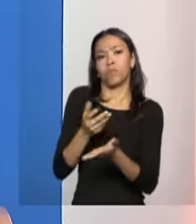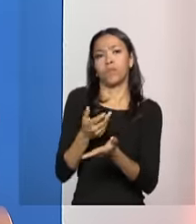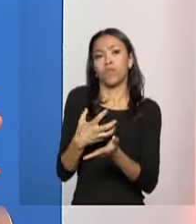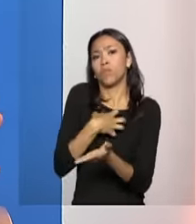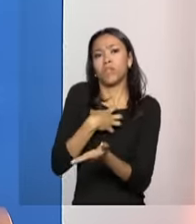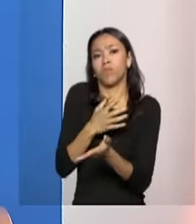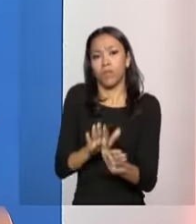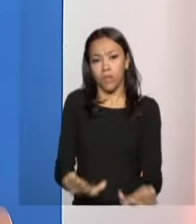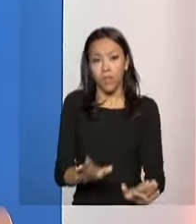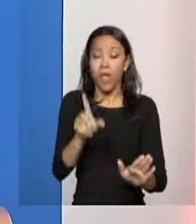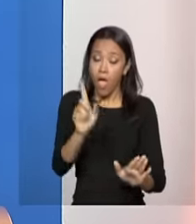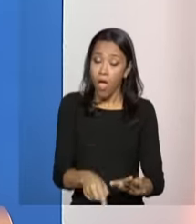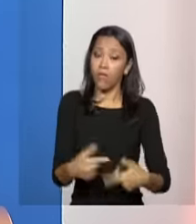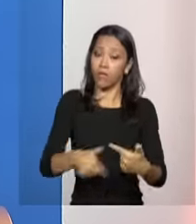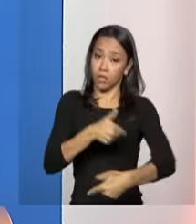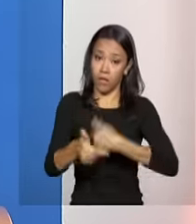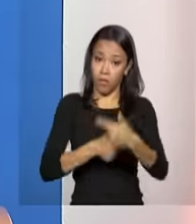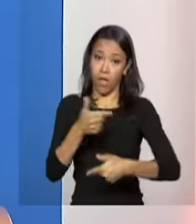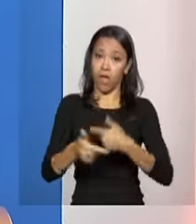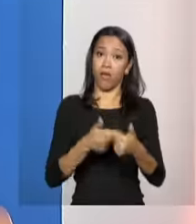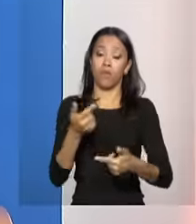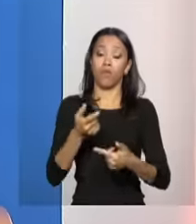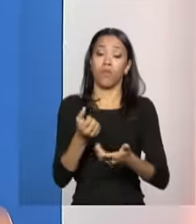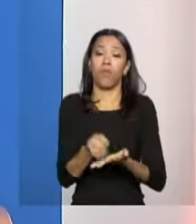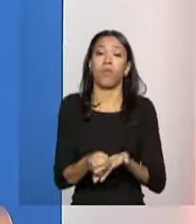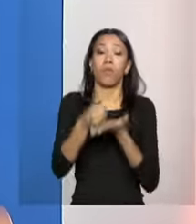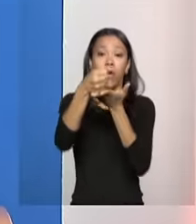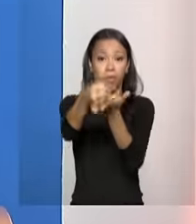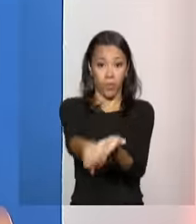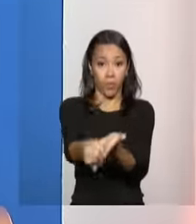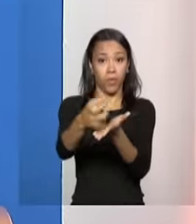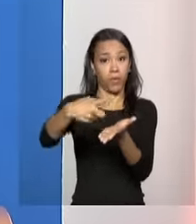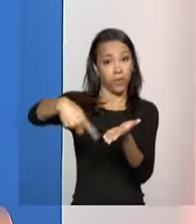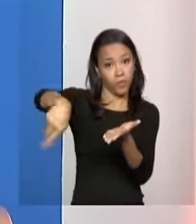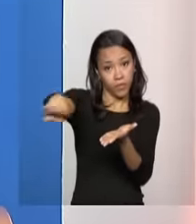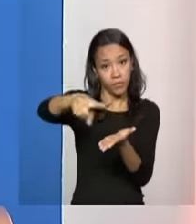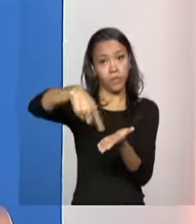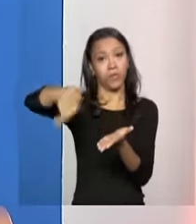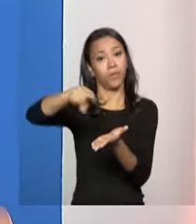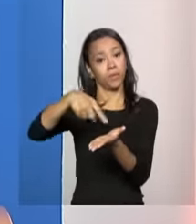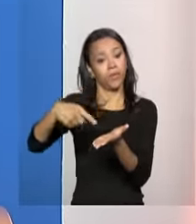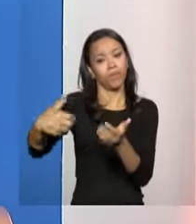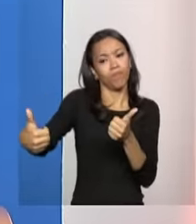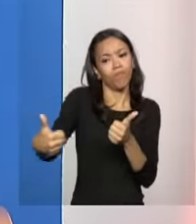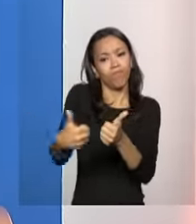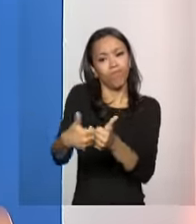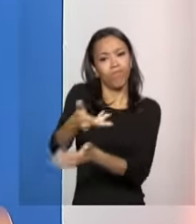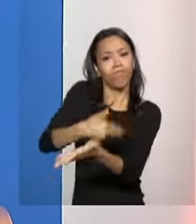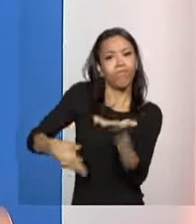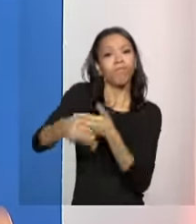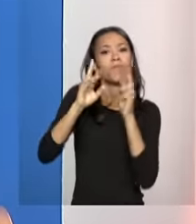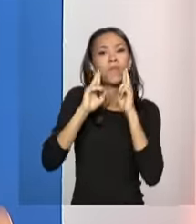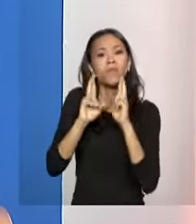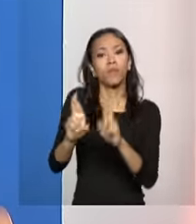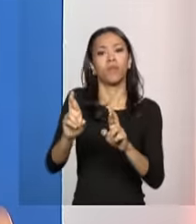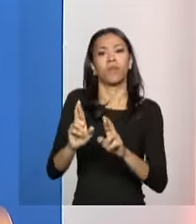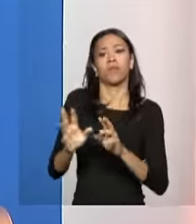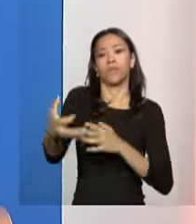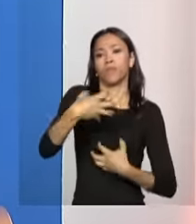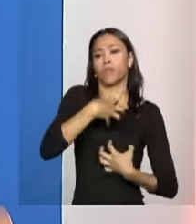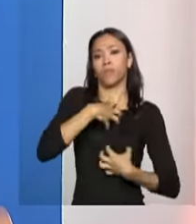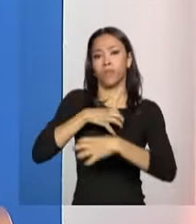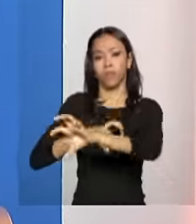dimensões da assistência social. Promovendo relações mais próximas, de respeito, de alteridade,